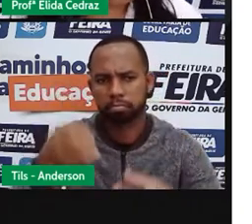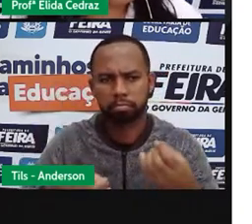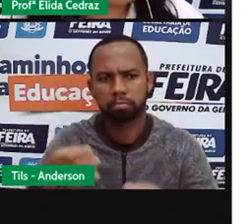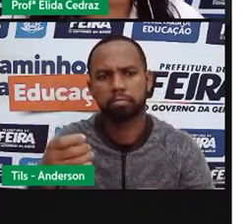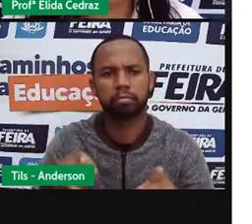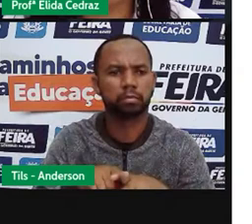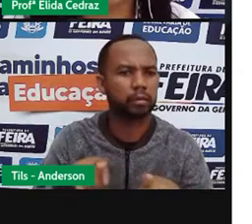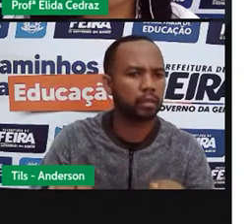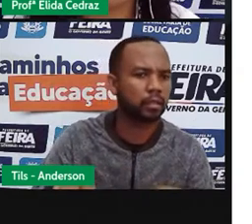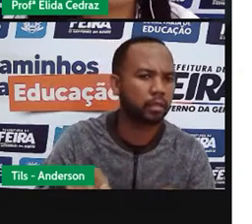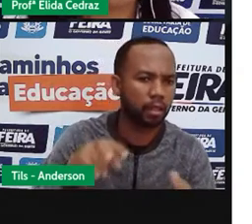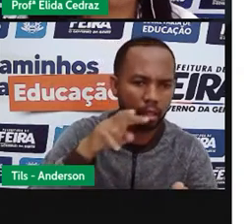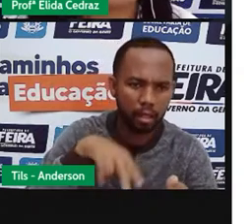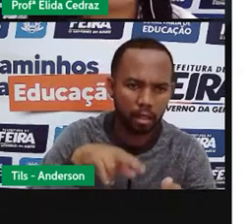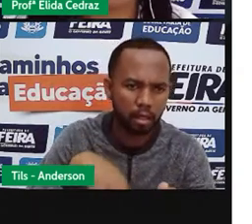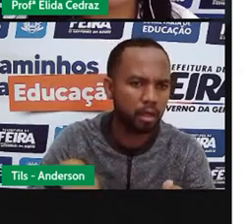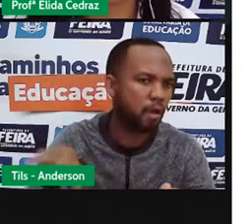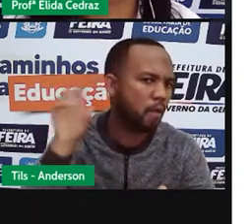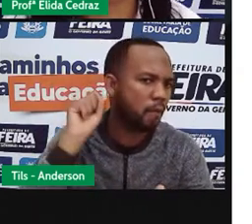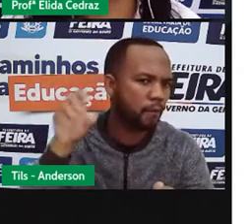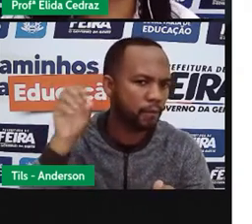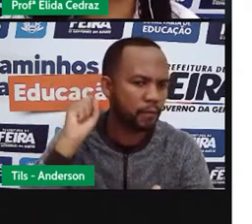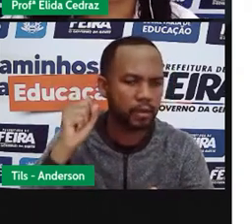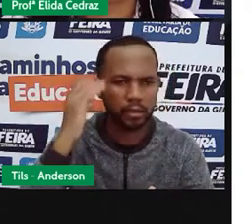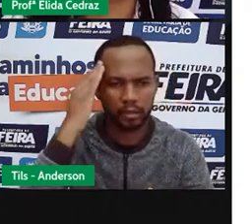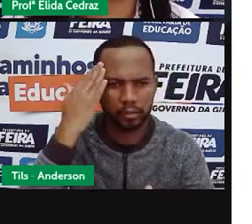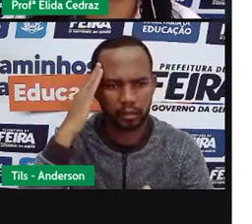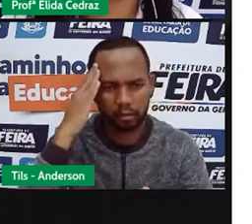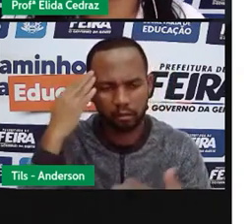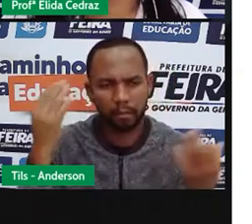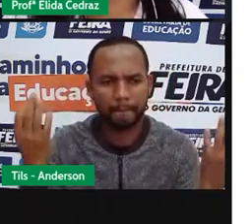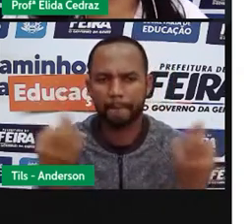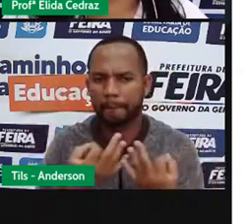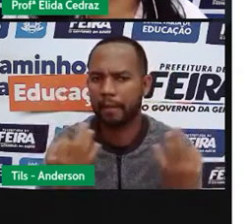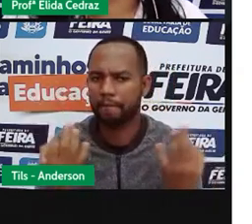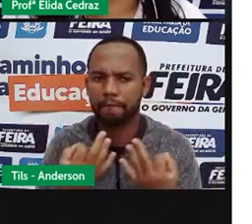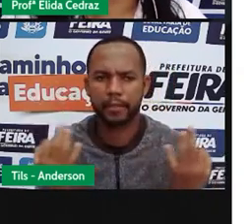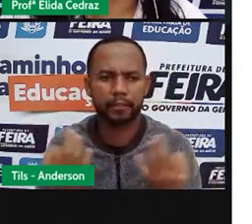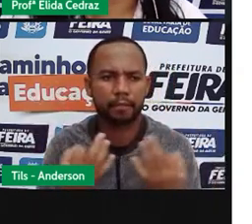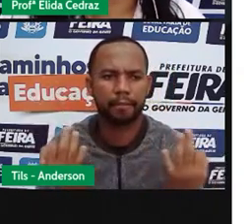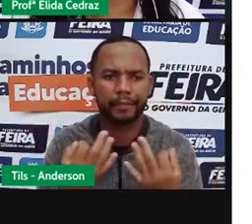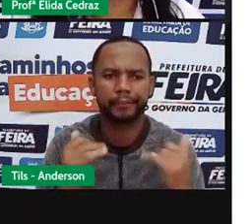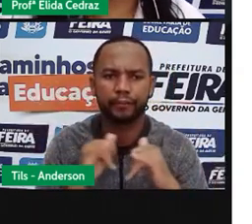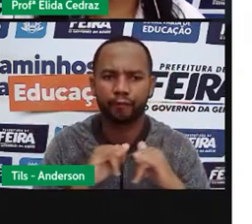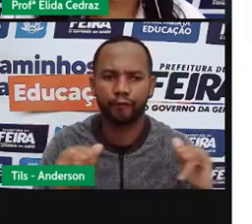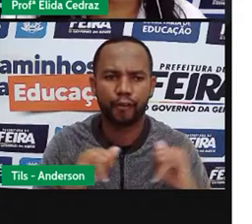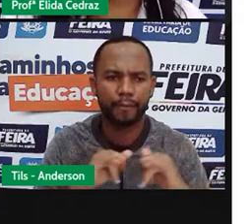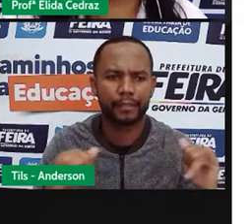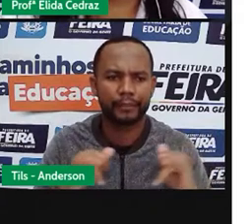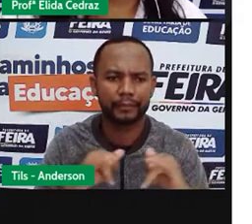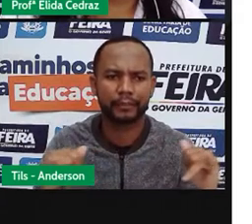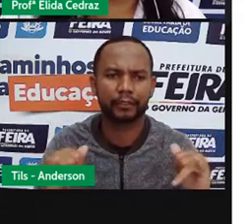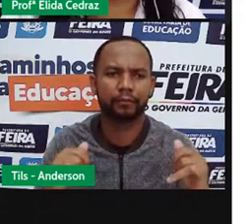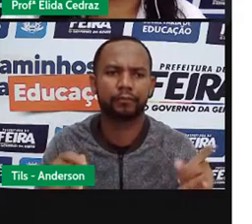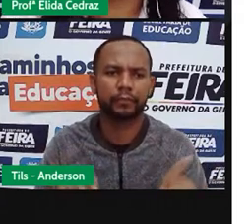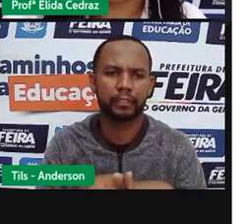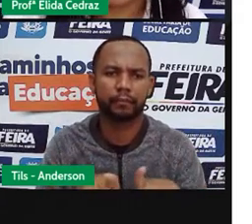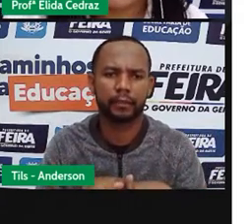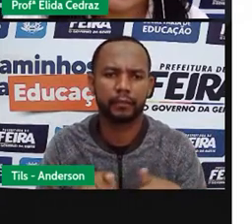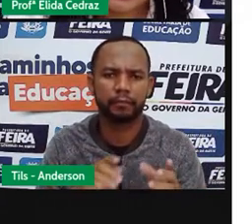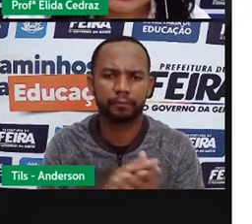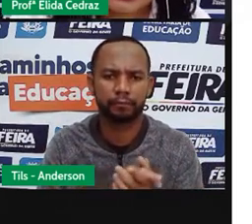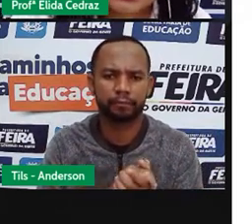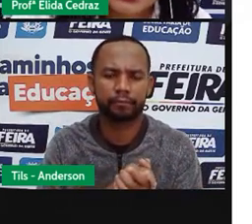ou ouvir e entender perfeitamente aquela informação que está vindo ao nosso alcance.